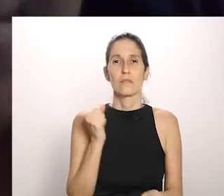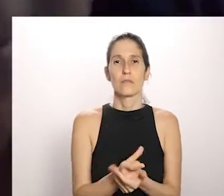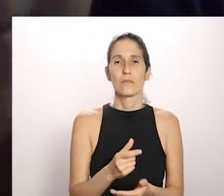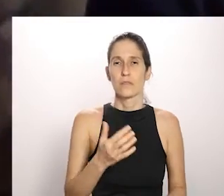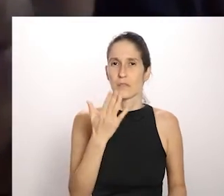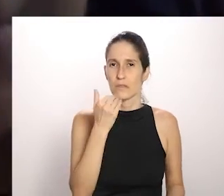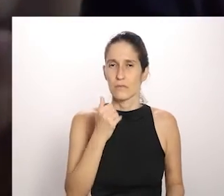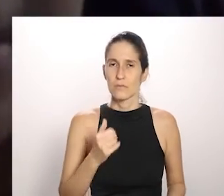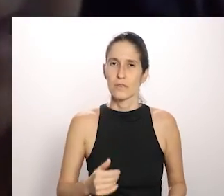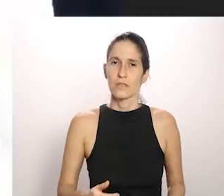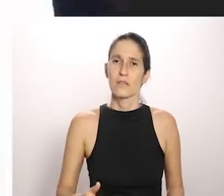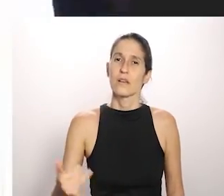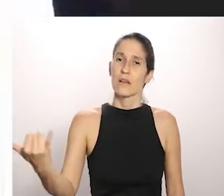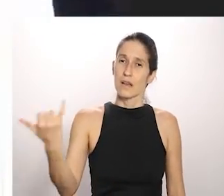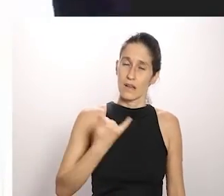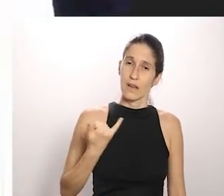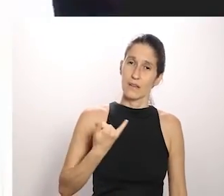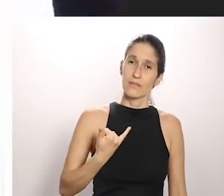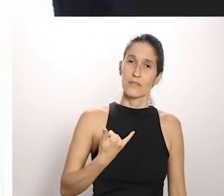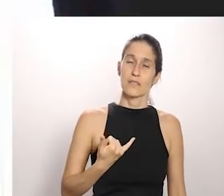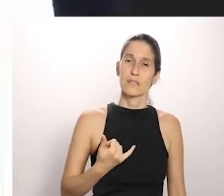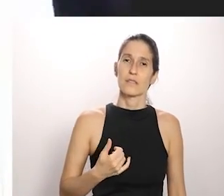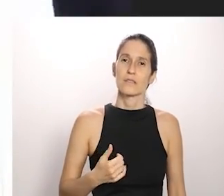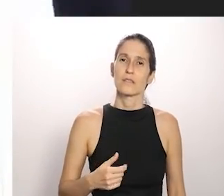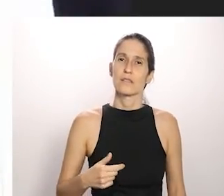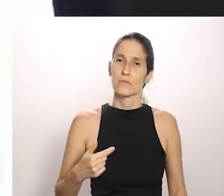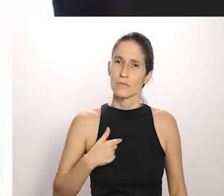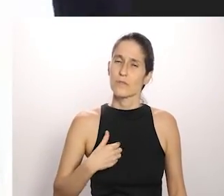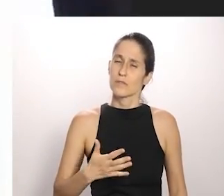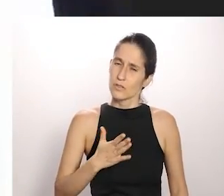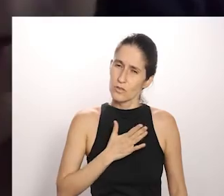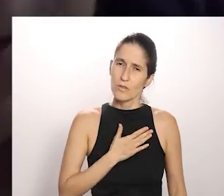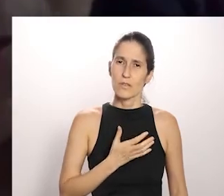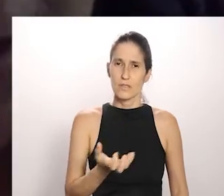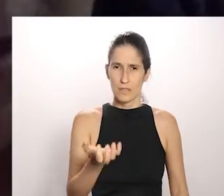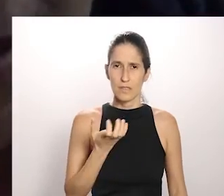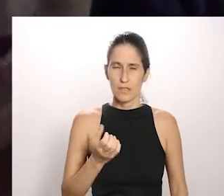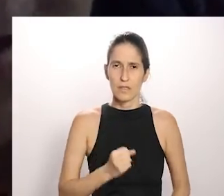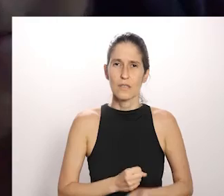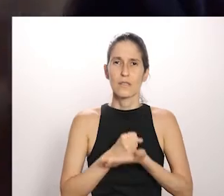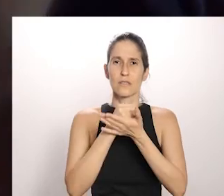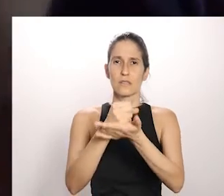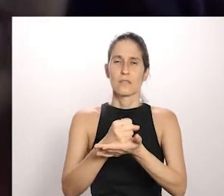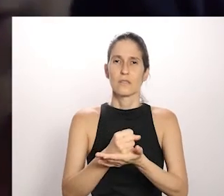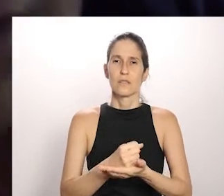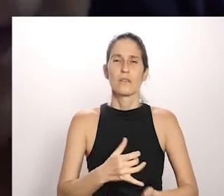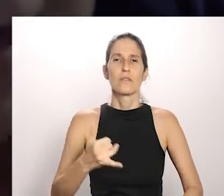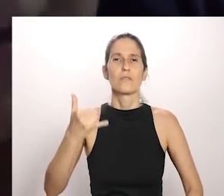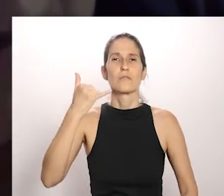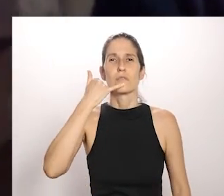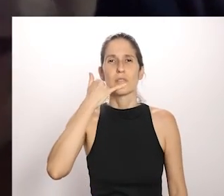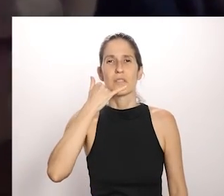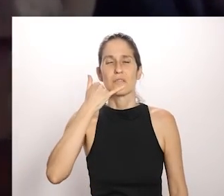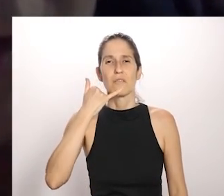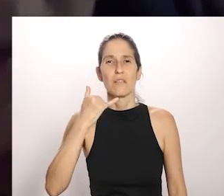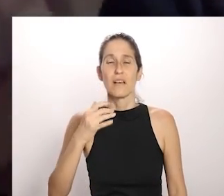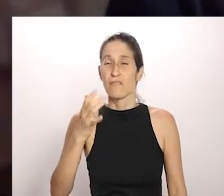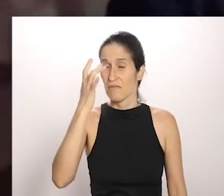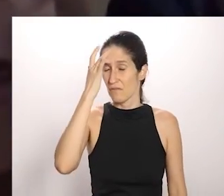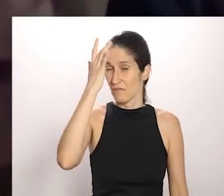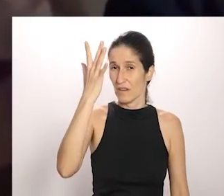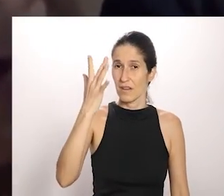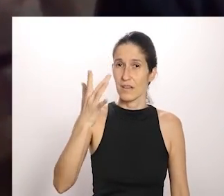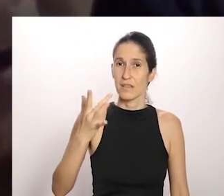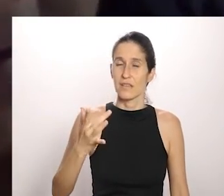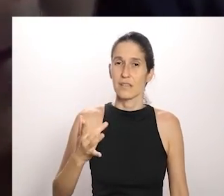sim avisa sim a gente está sempre divulgando avisa nós aqui pelo sul que a gente faz questão assim porque essa coisa do celular como ela ficou tão